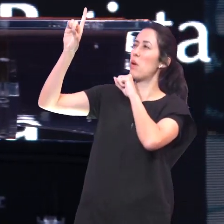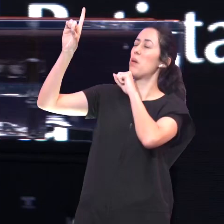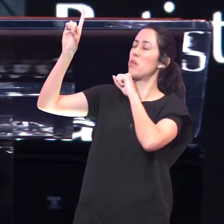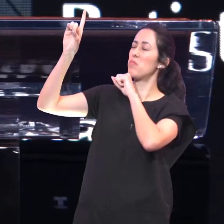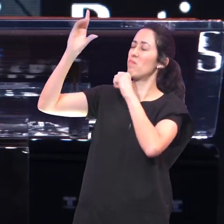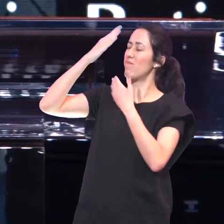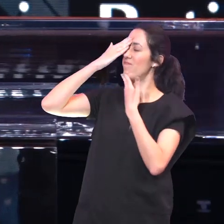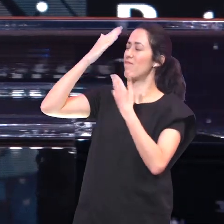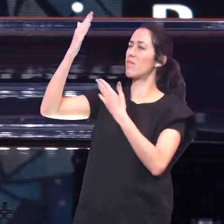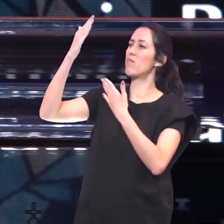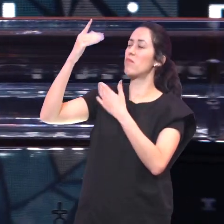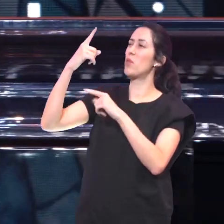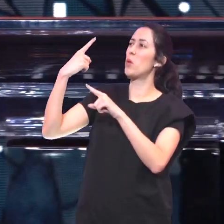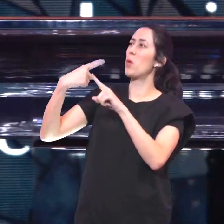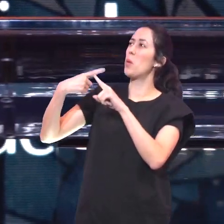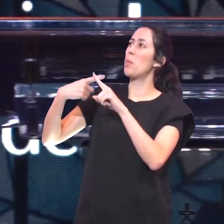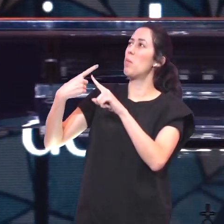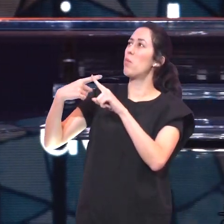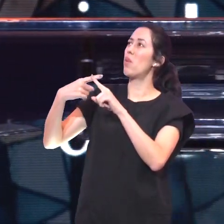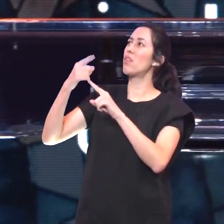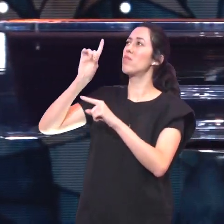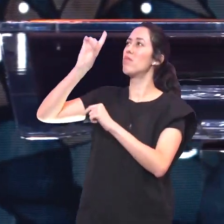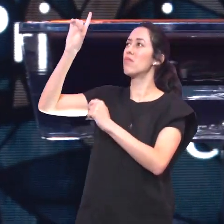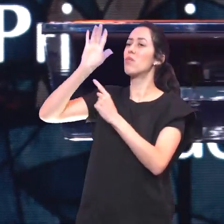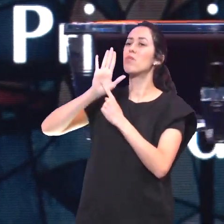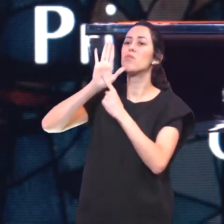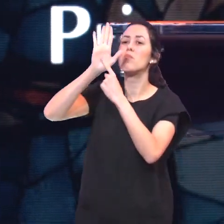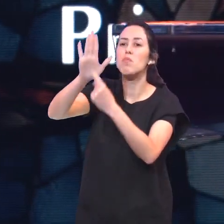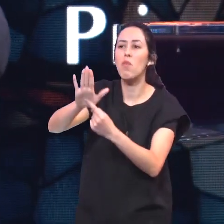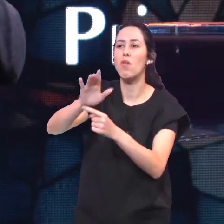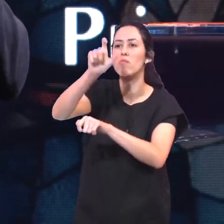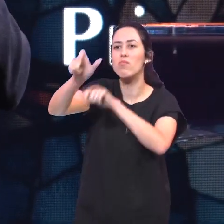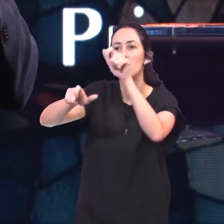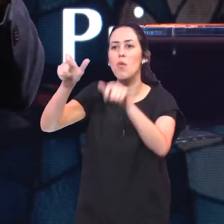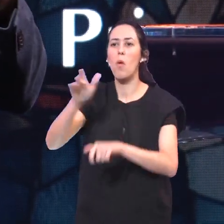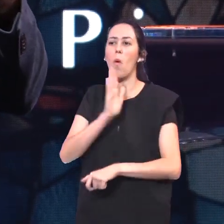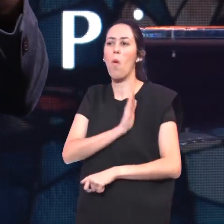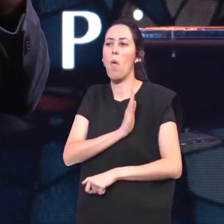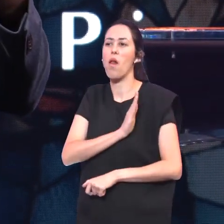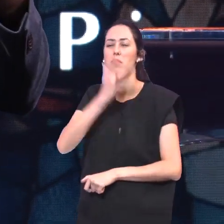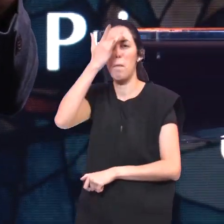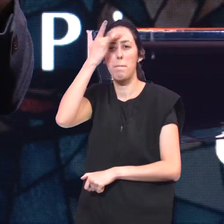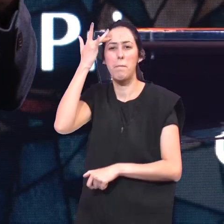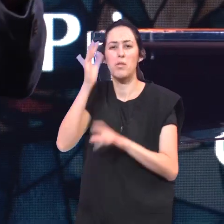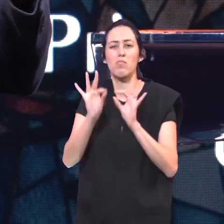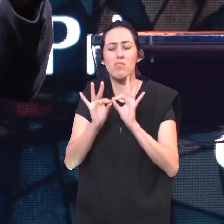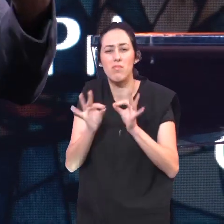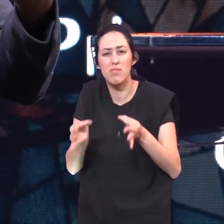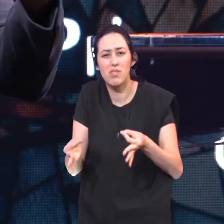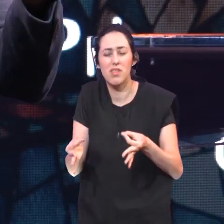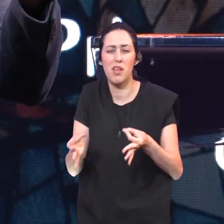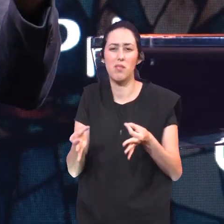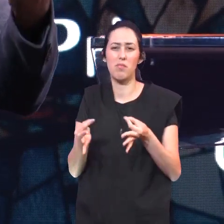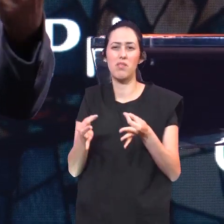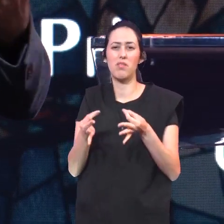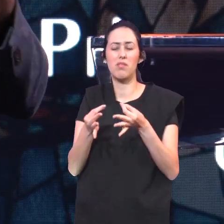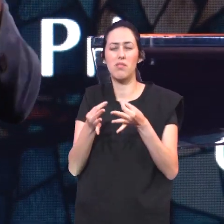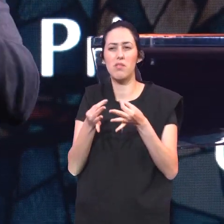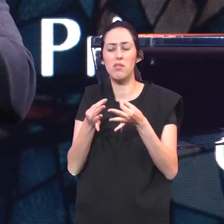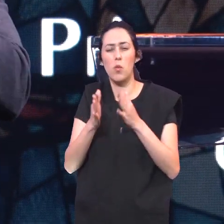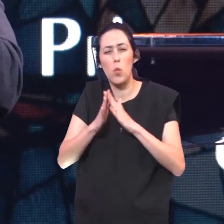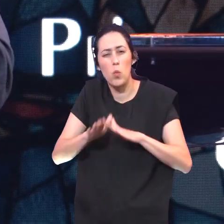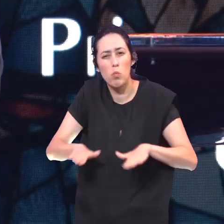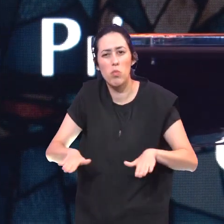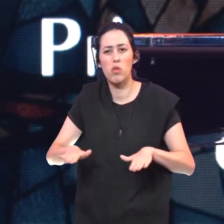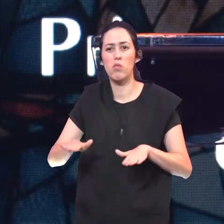O coração Dos pequeninos Pode absorver O coração Dos pequeninos